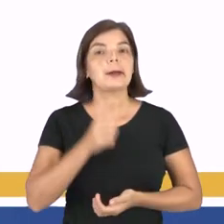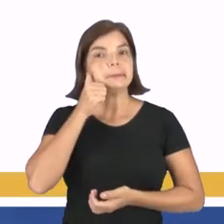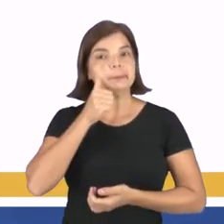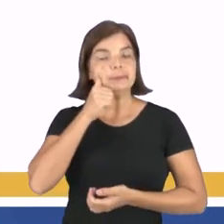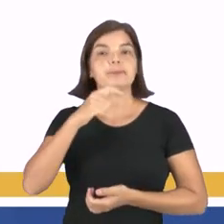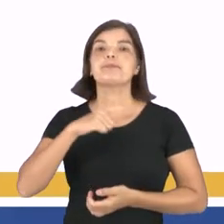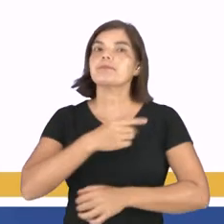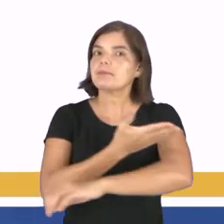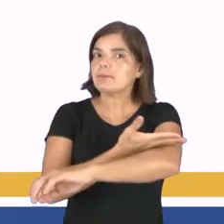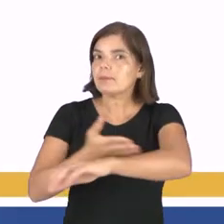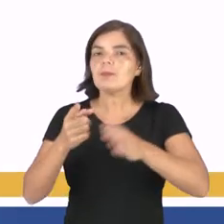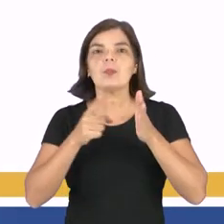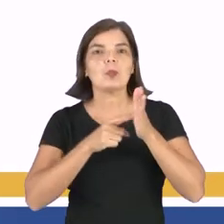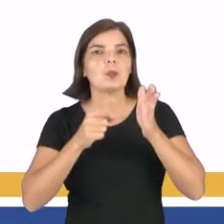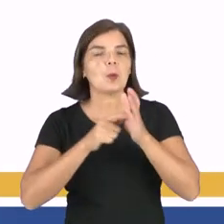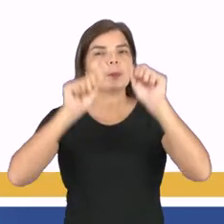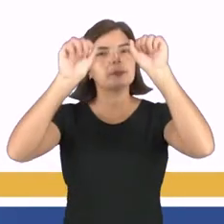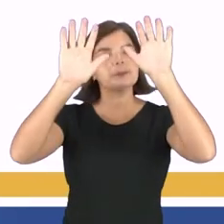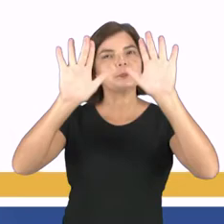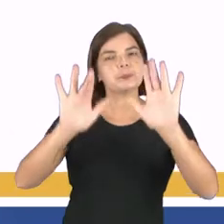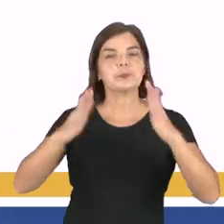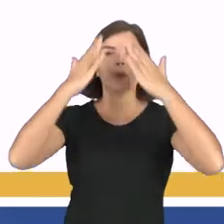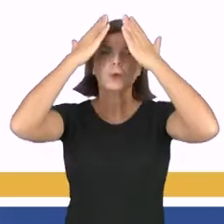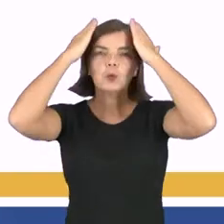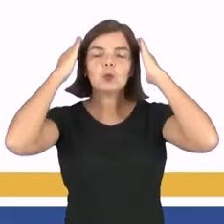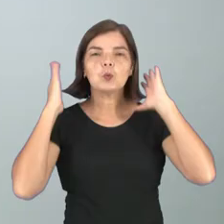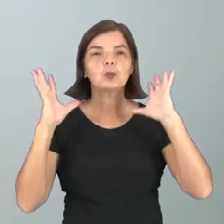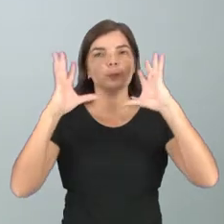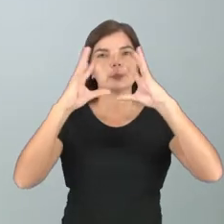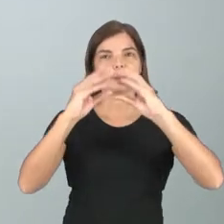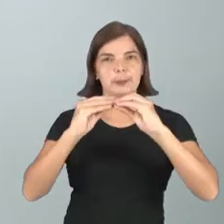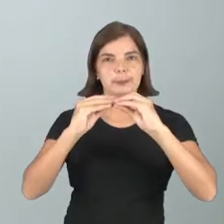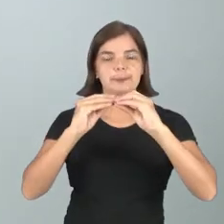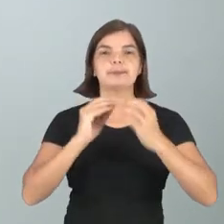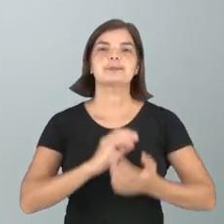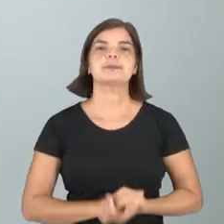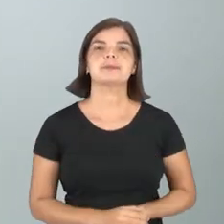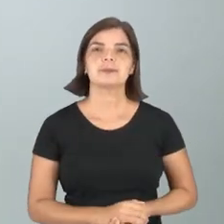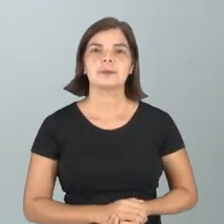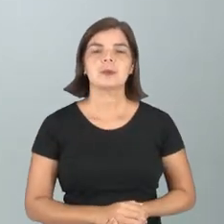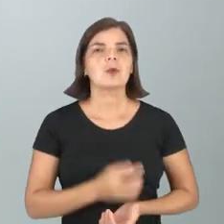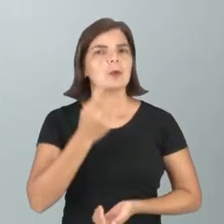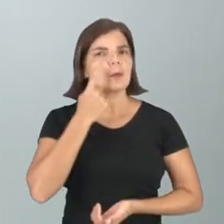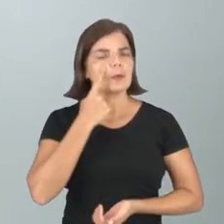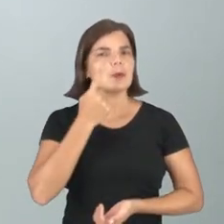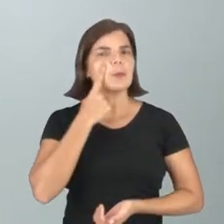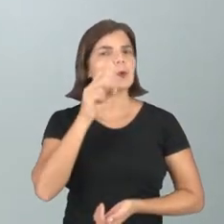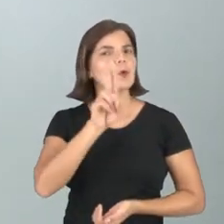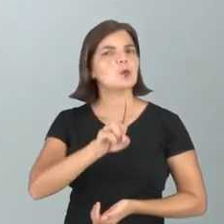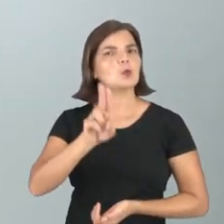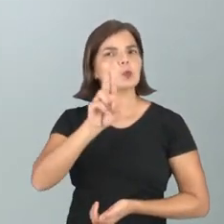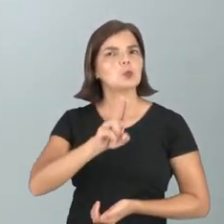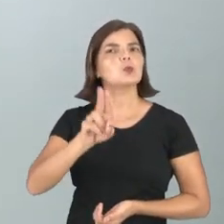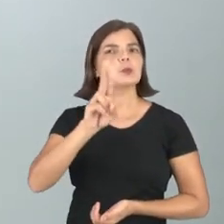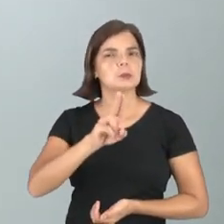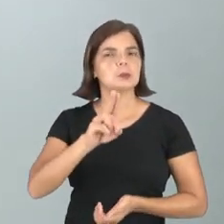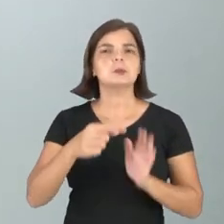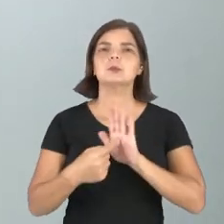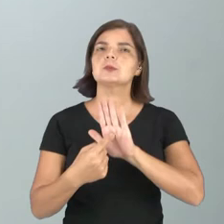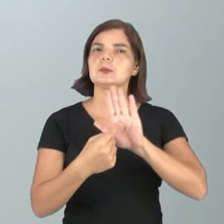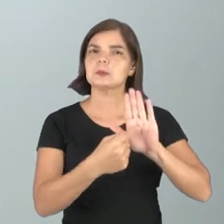como a neve e o cabelo escuro como o breu. Olha só como foi usado um recurso expressivo para